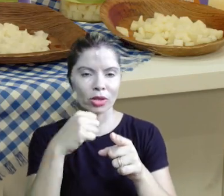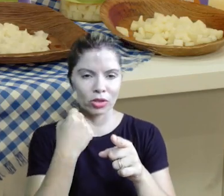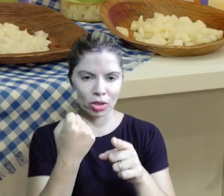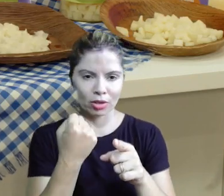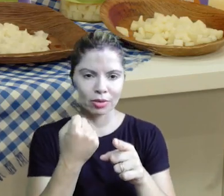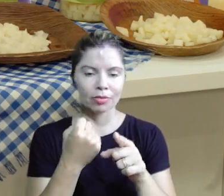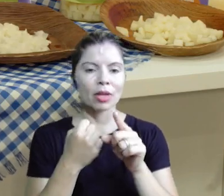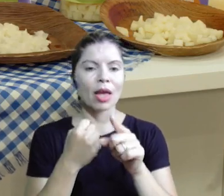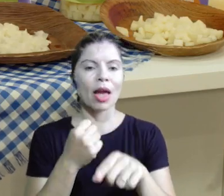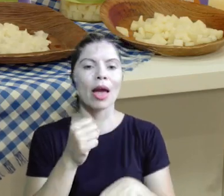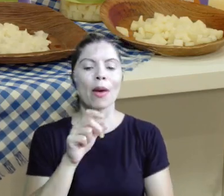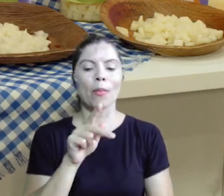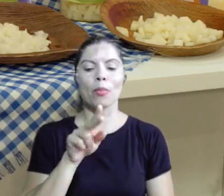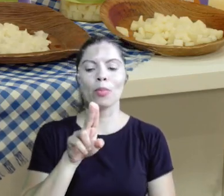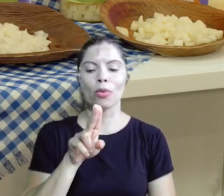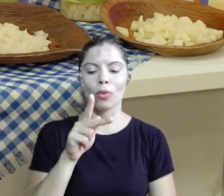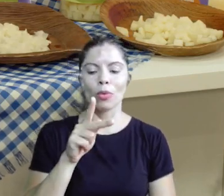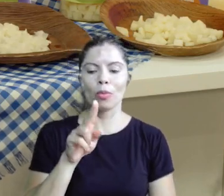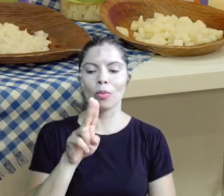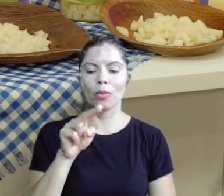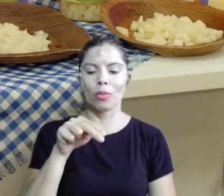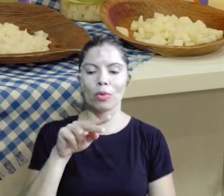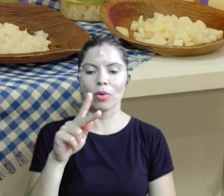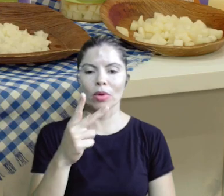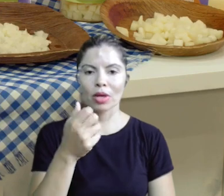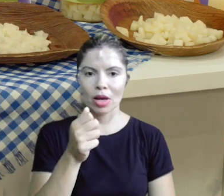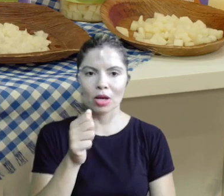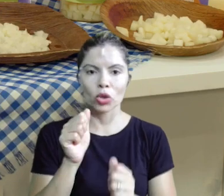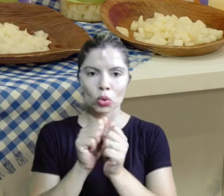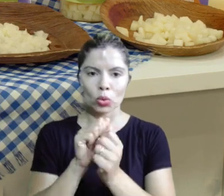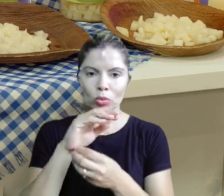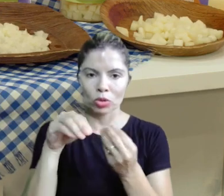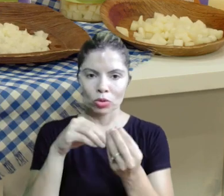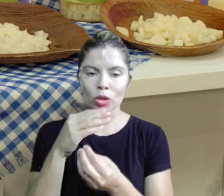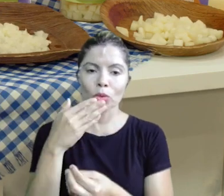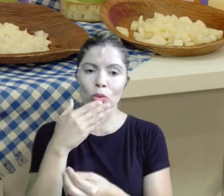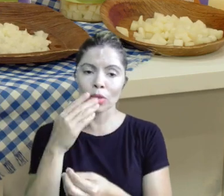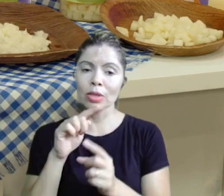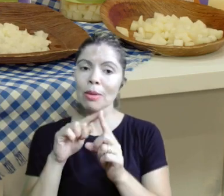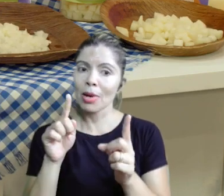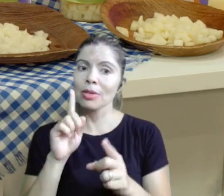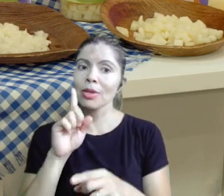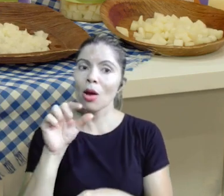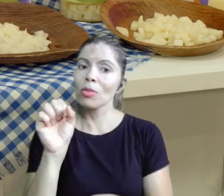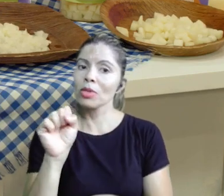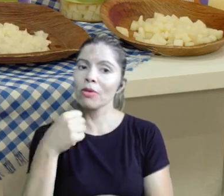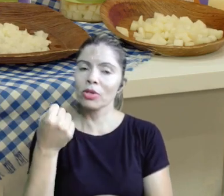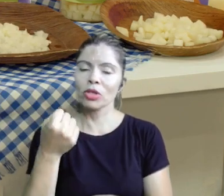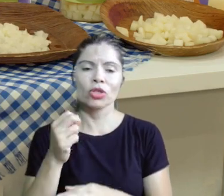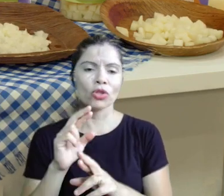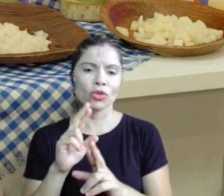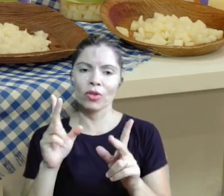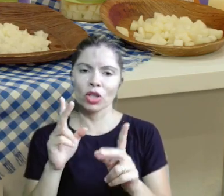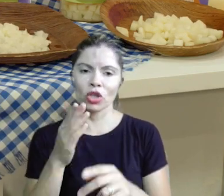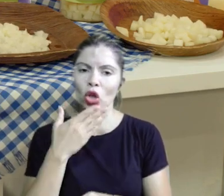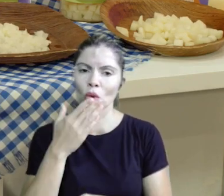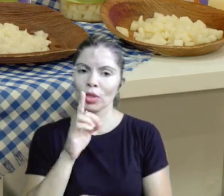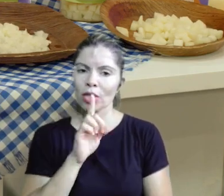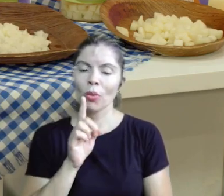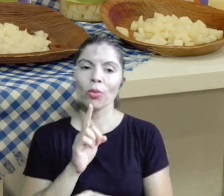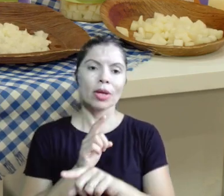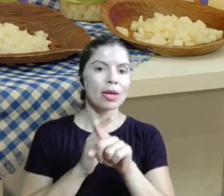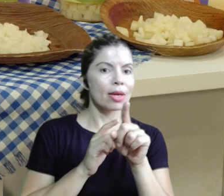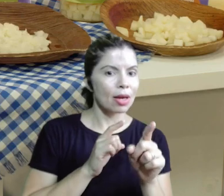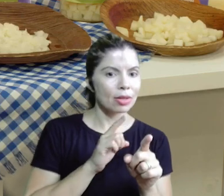uma cerveja Essa aqui é de jussara de pupunha feita com esse doce Certo Mas ela não é doce É só pra ativar a